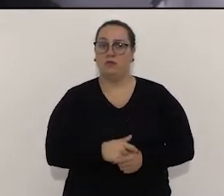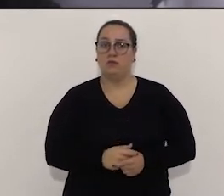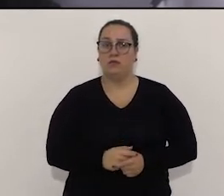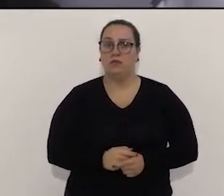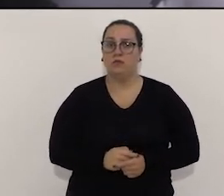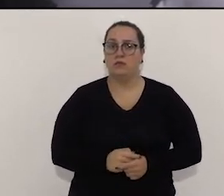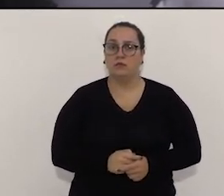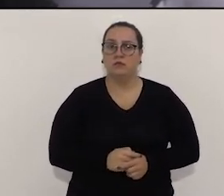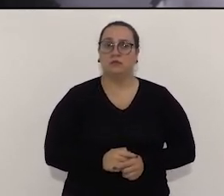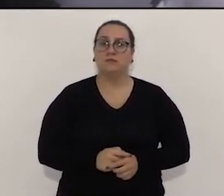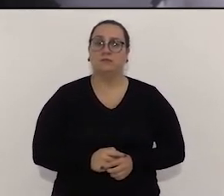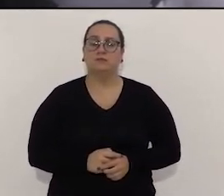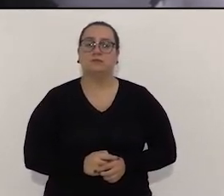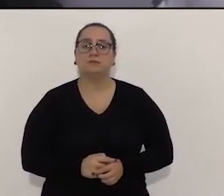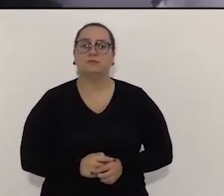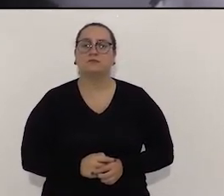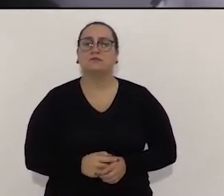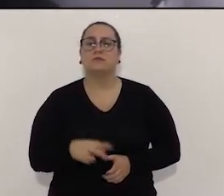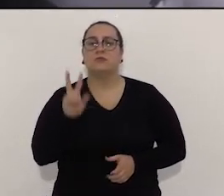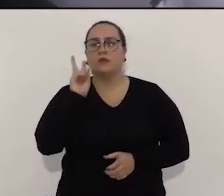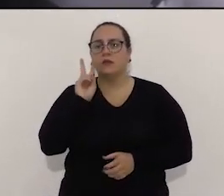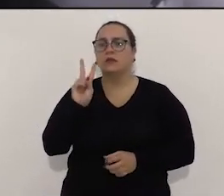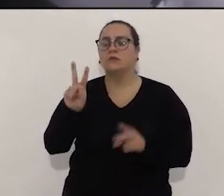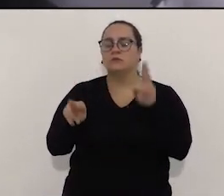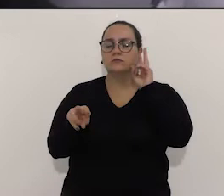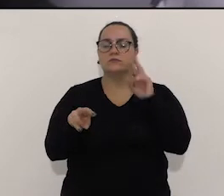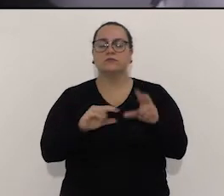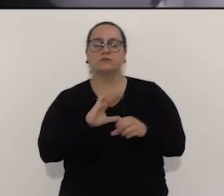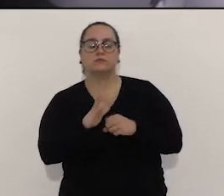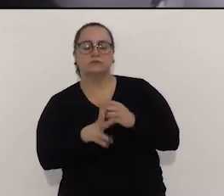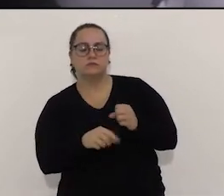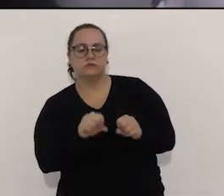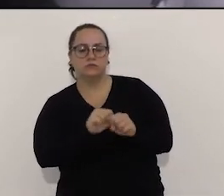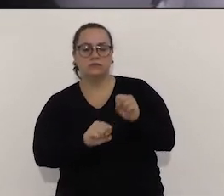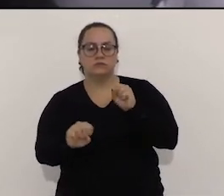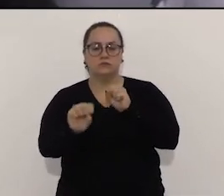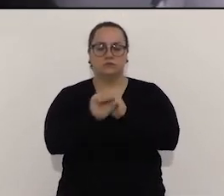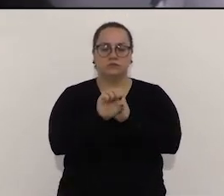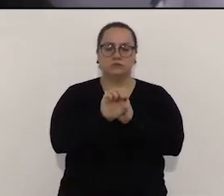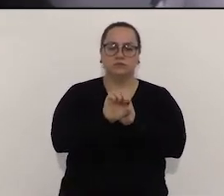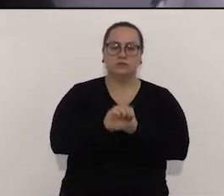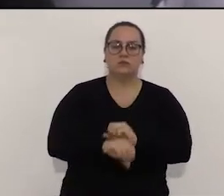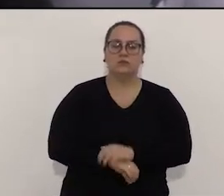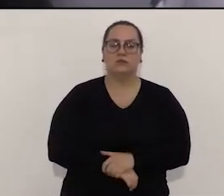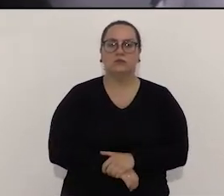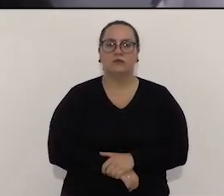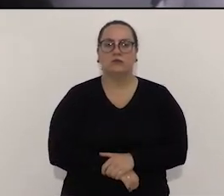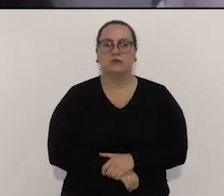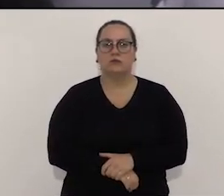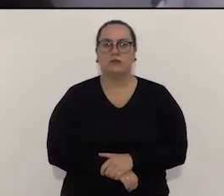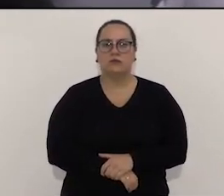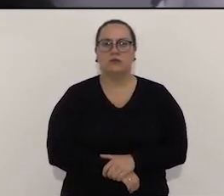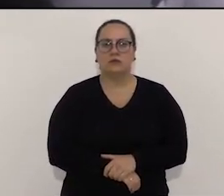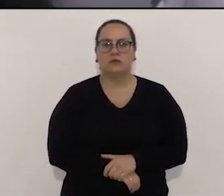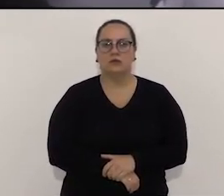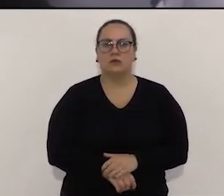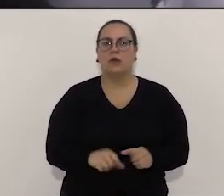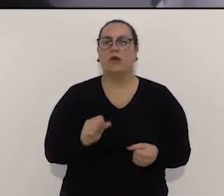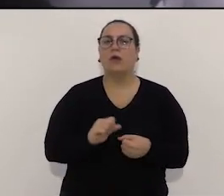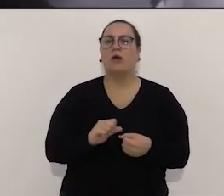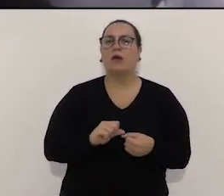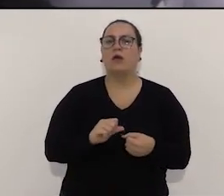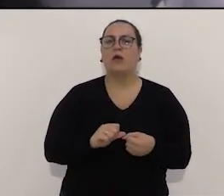É um... tendo em vista todos os problemas que nós estamos enfrentando. E iremos enfrentar o que o senhor pretende